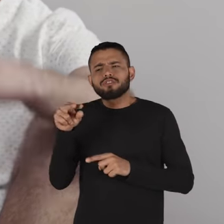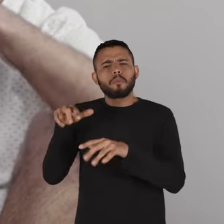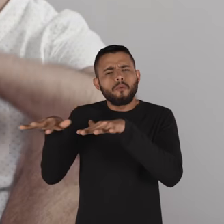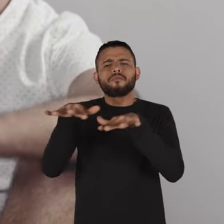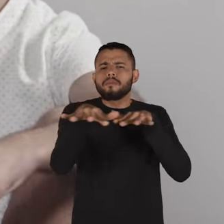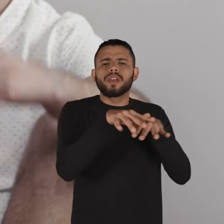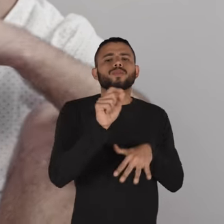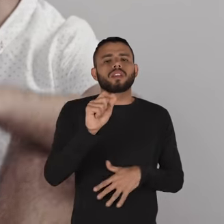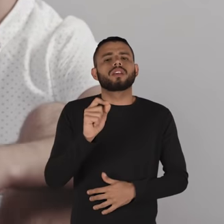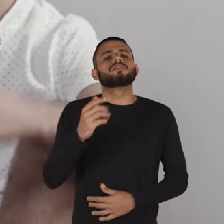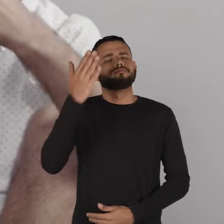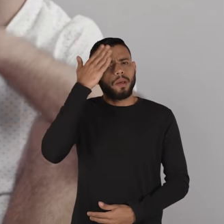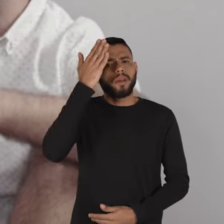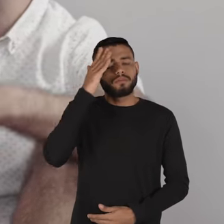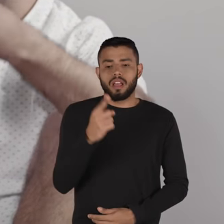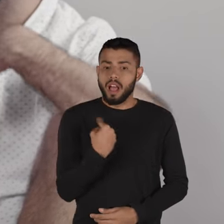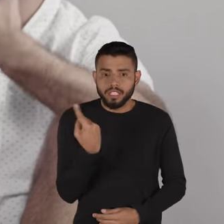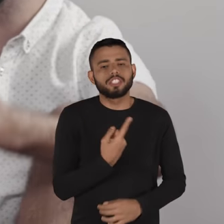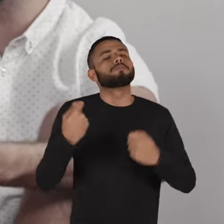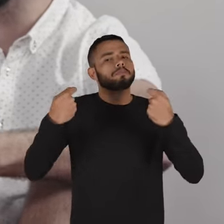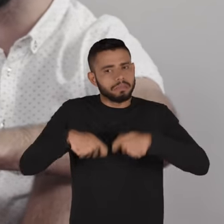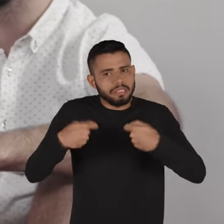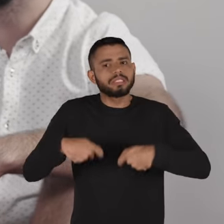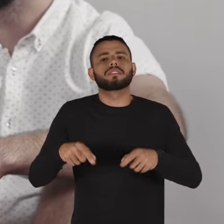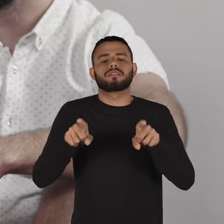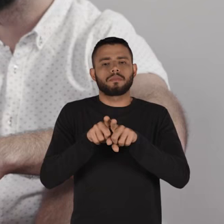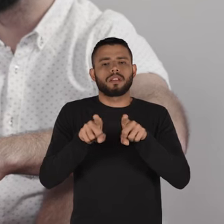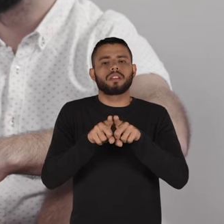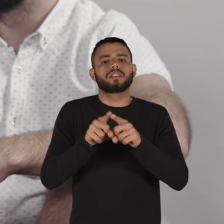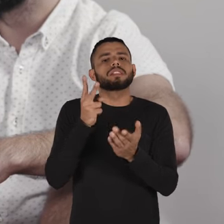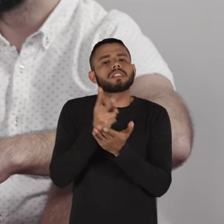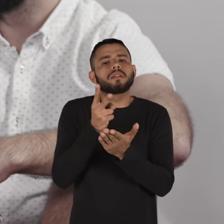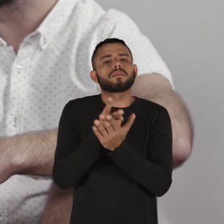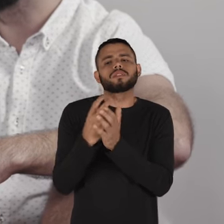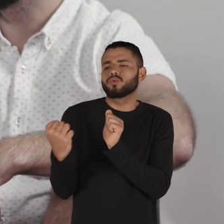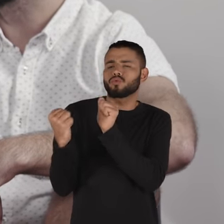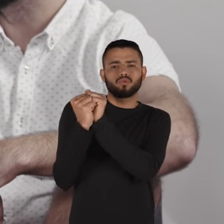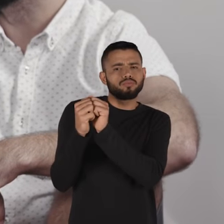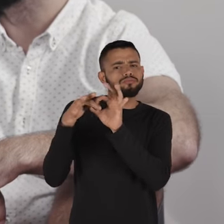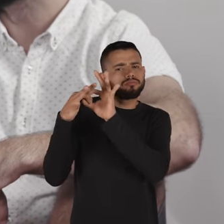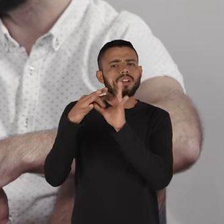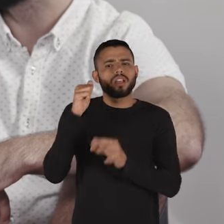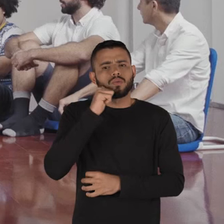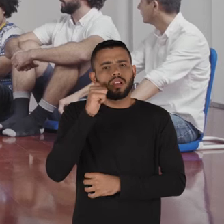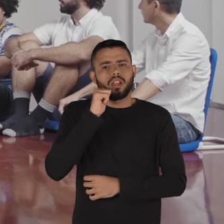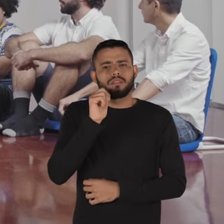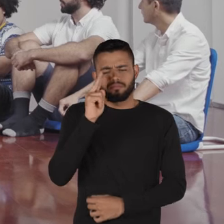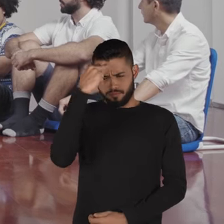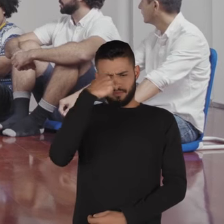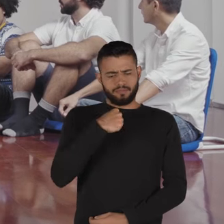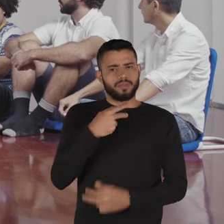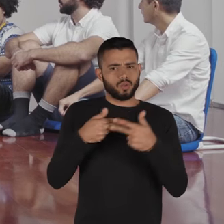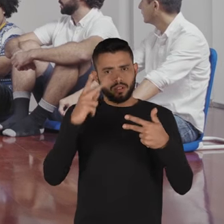movimento é justamente esse reconhecimento de que a gente também precisa fundador do memo sempre alinhado às mulheres também